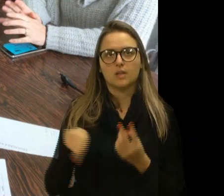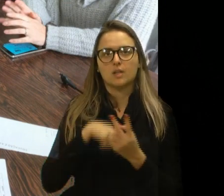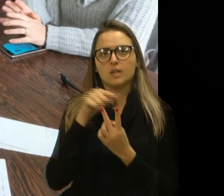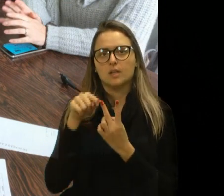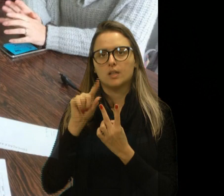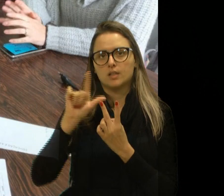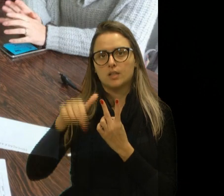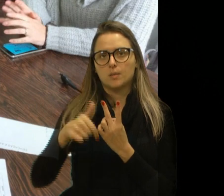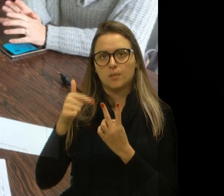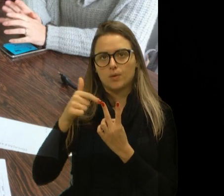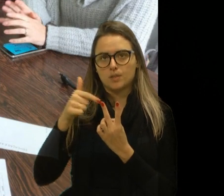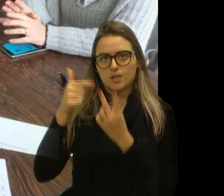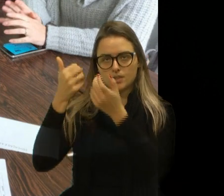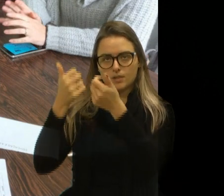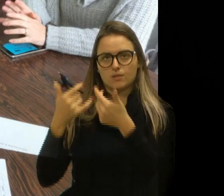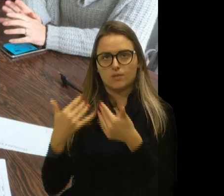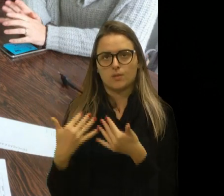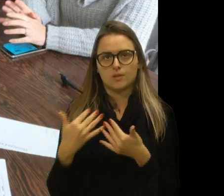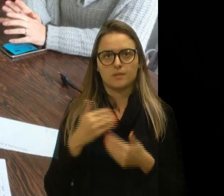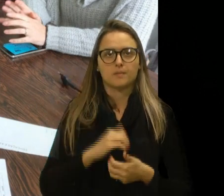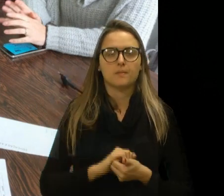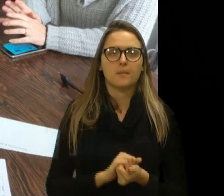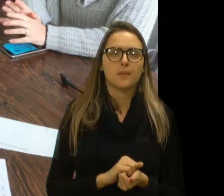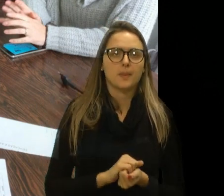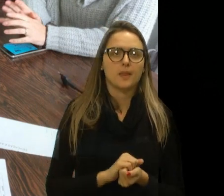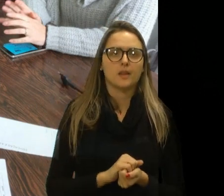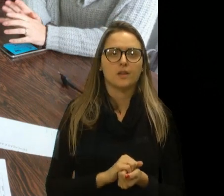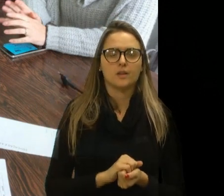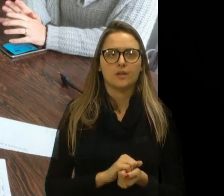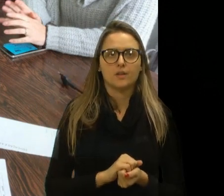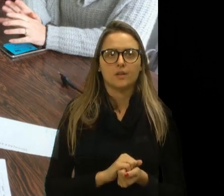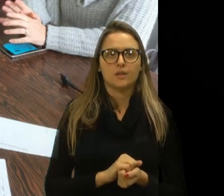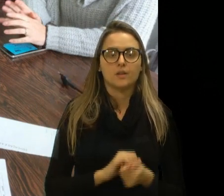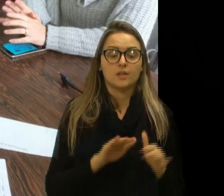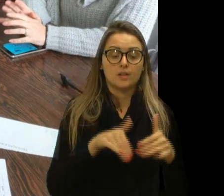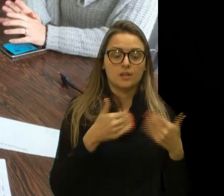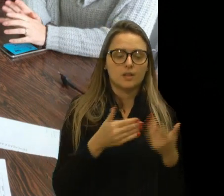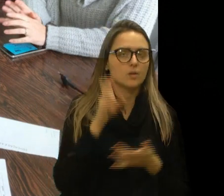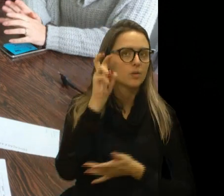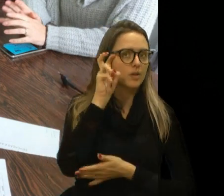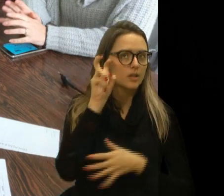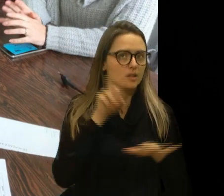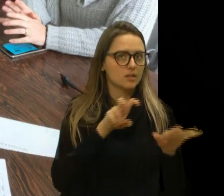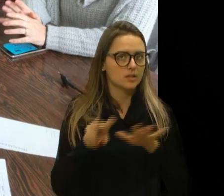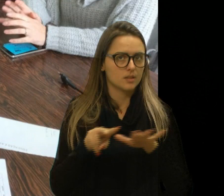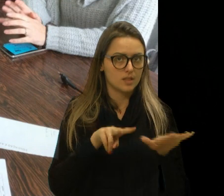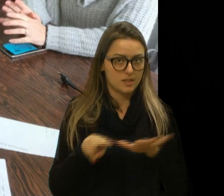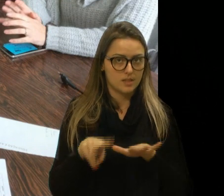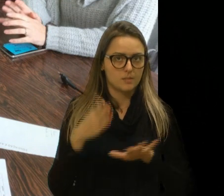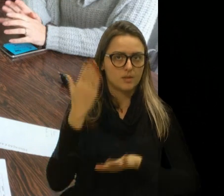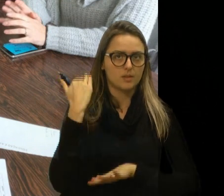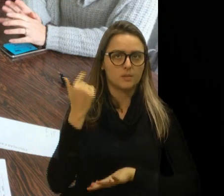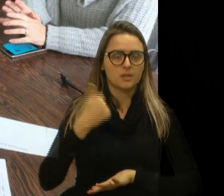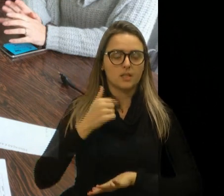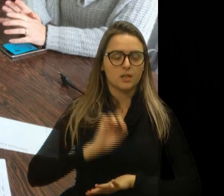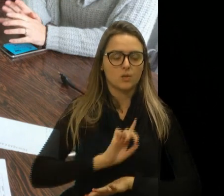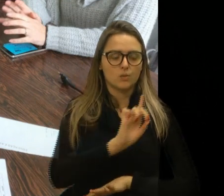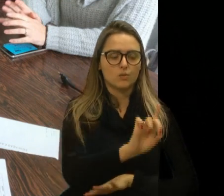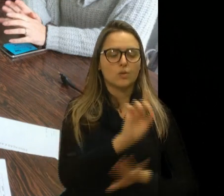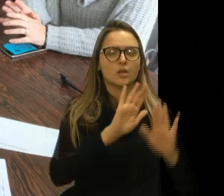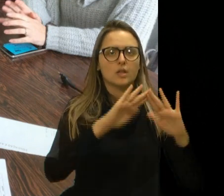logo em seguida, irei também pronunciar aqui. Então, quinta-feira passada, estive na Escola